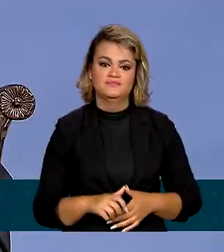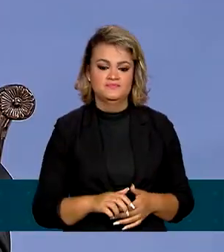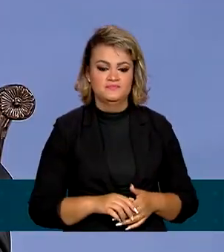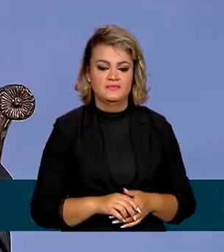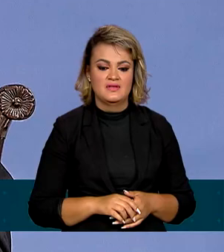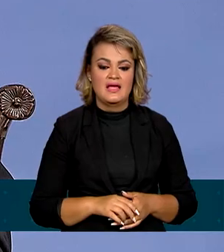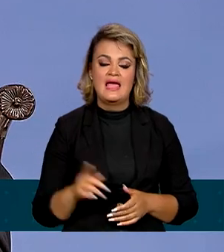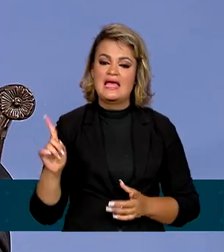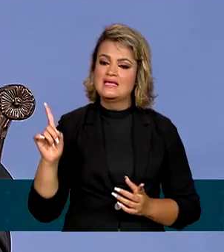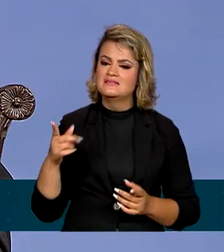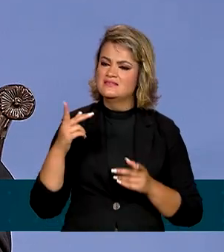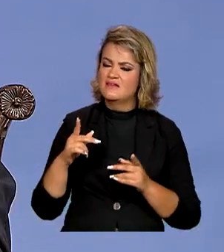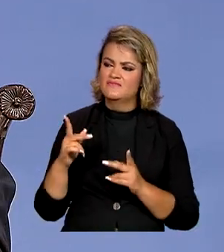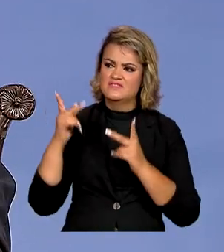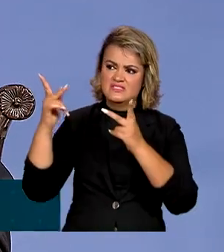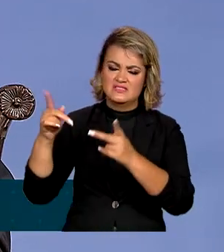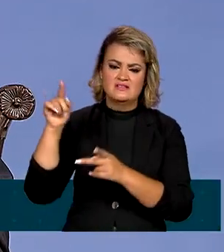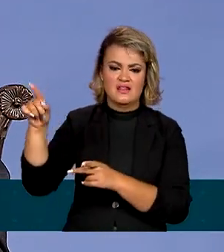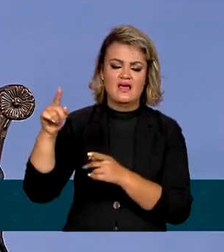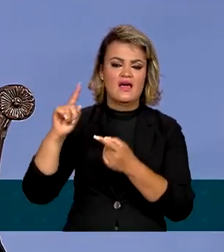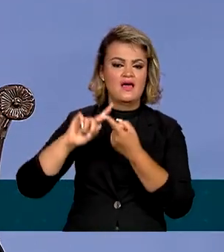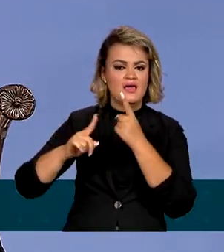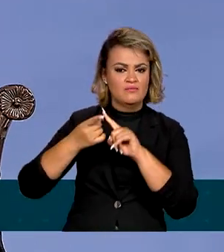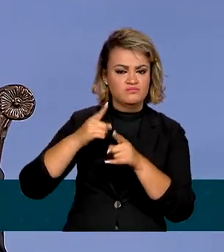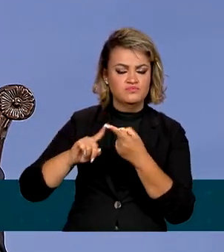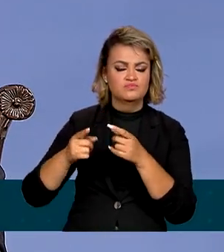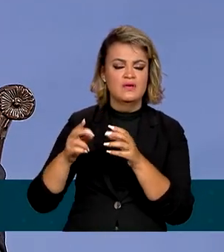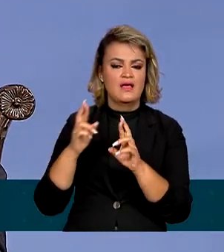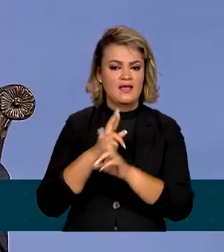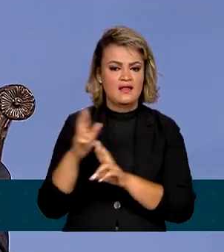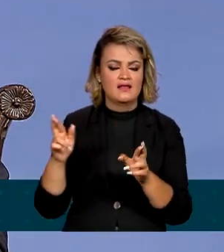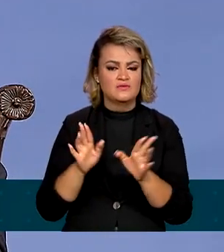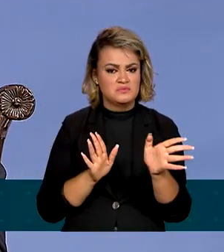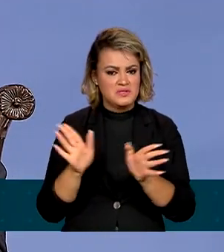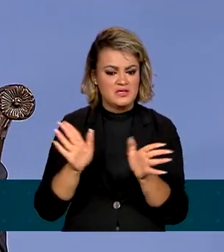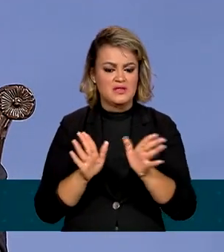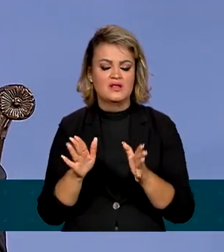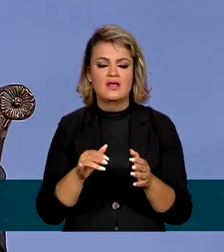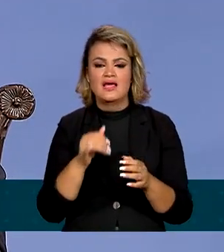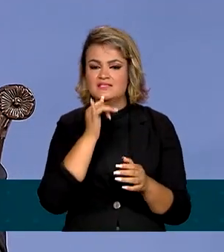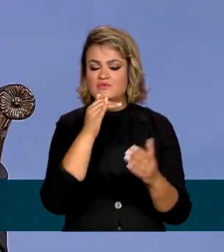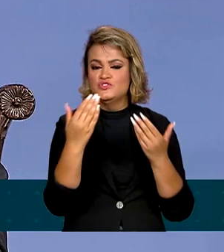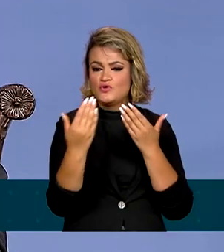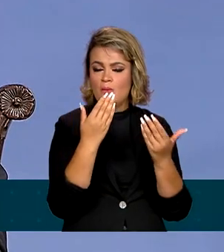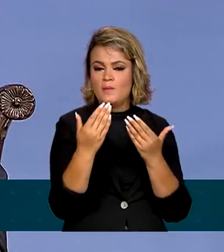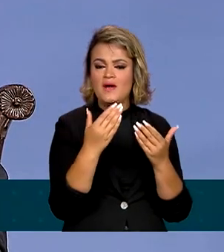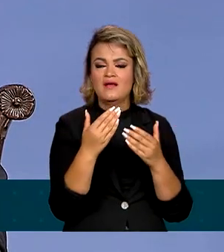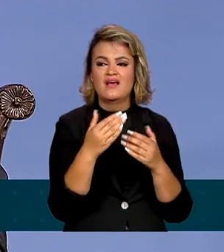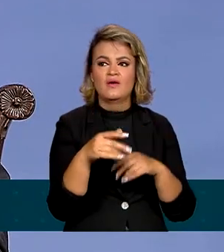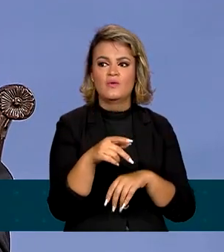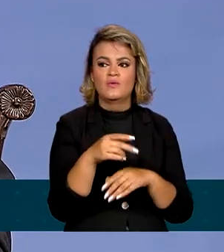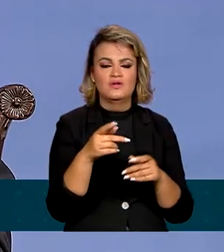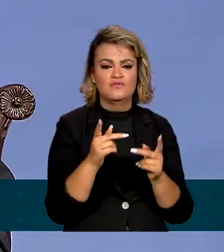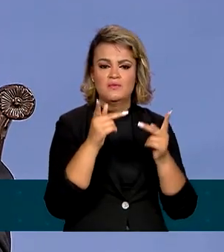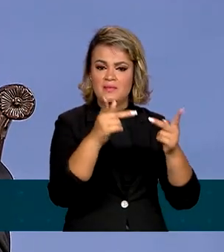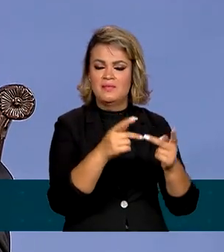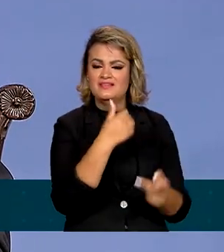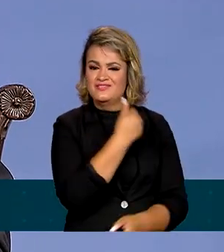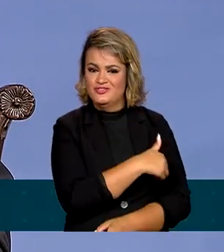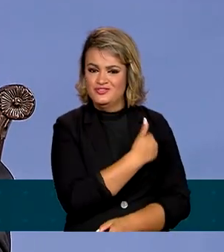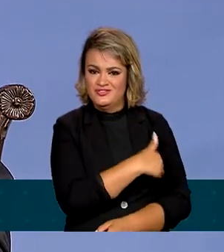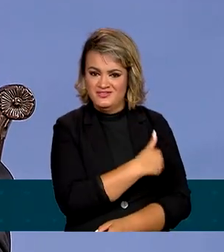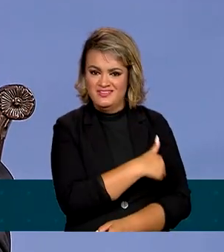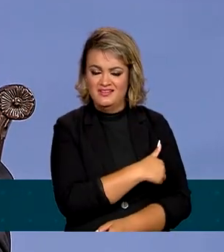Essa visita tem o sentido também de retomada das relações bilaterais. A gente pode fazer um paralelo também com a visita à Argentina, uma